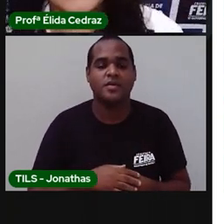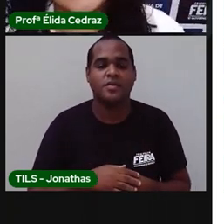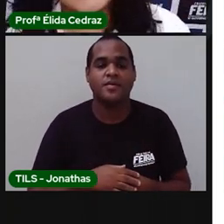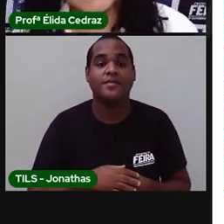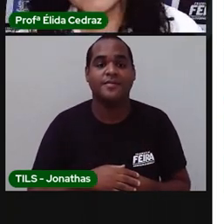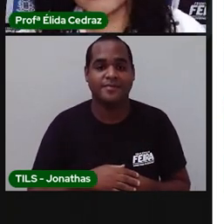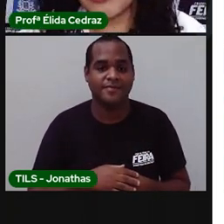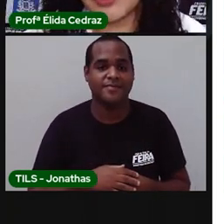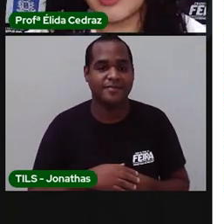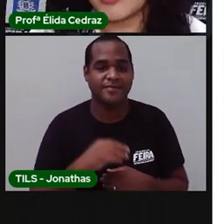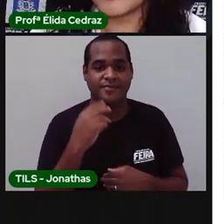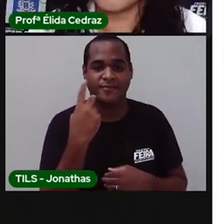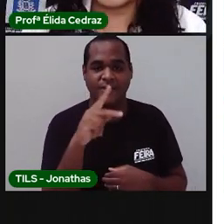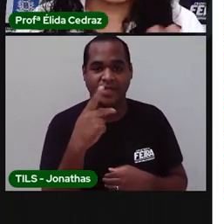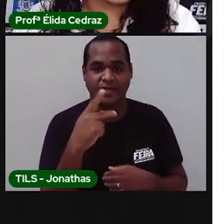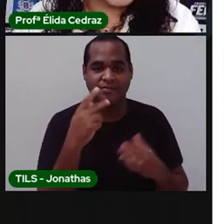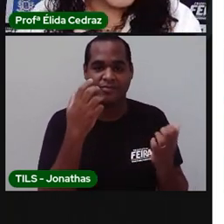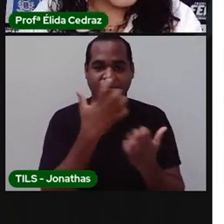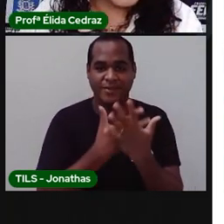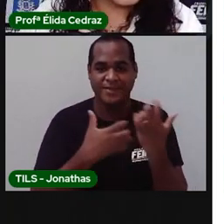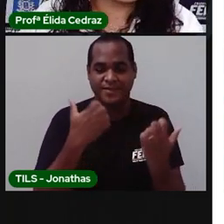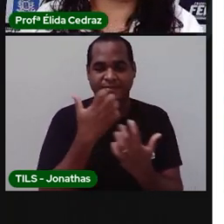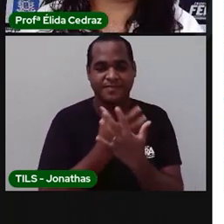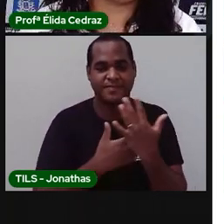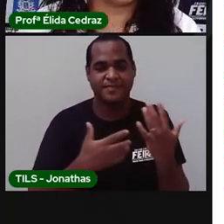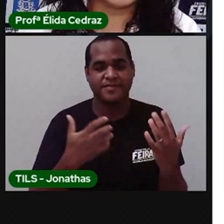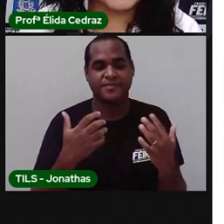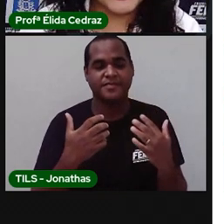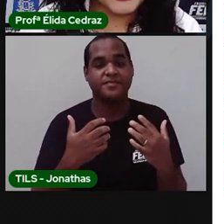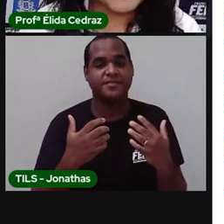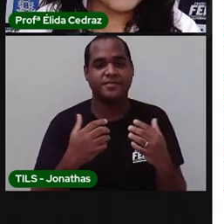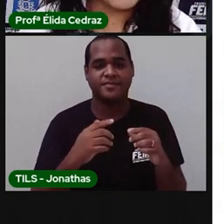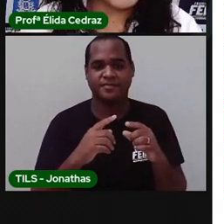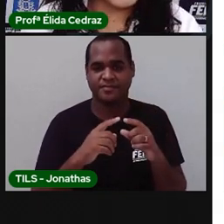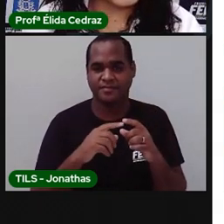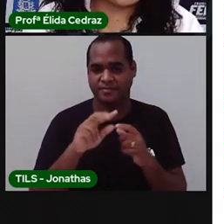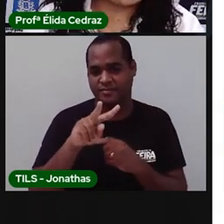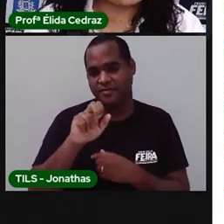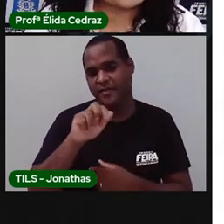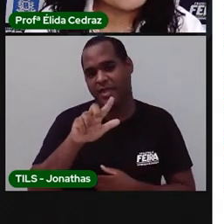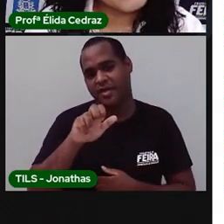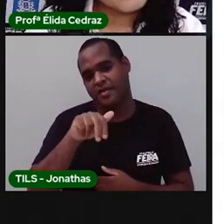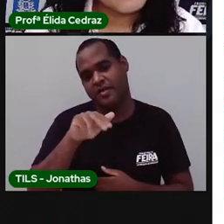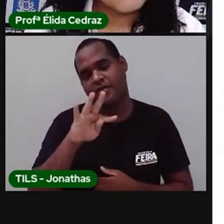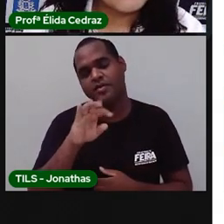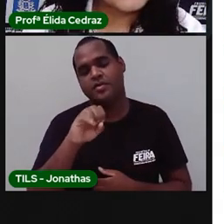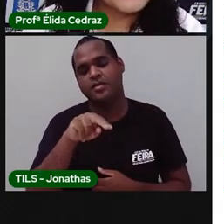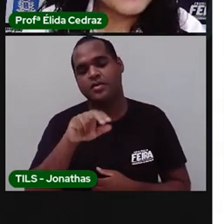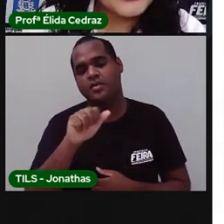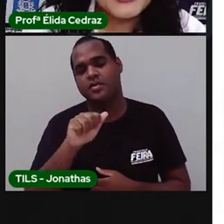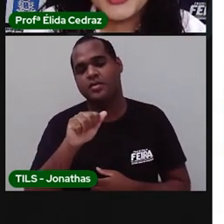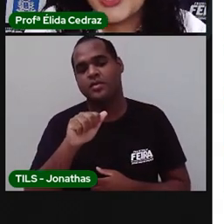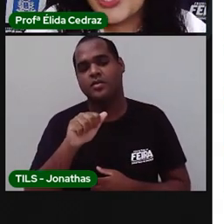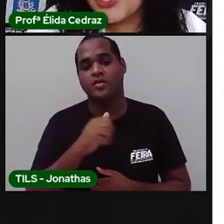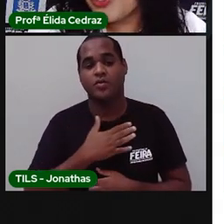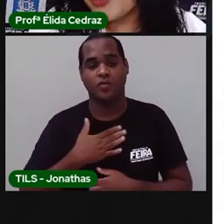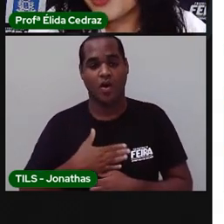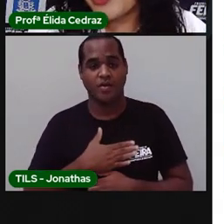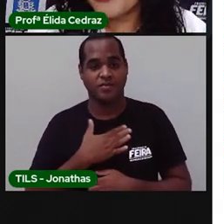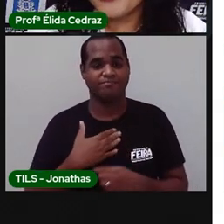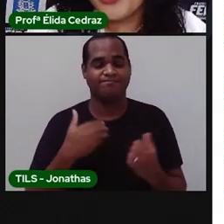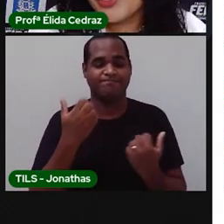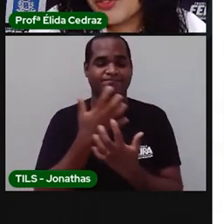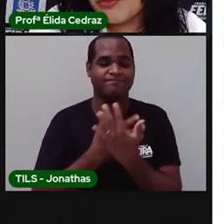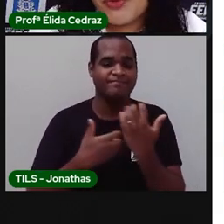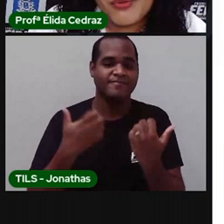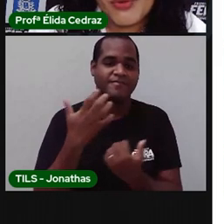E as músicas? Olha só, gente, que legal. Valentina gosta de músicas de cantigas de roda